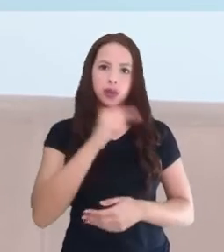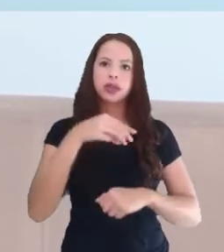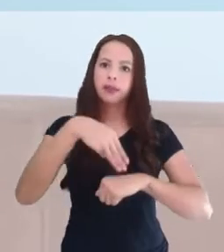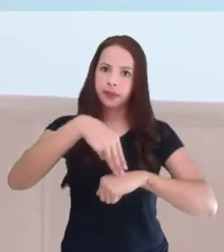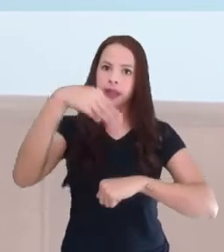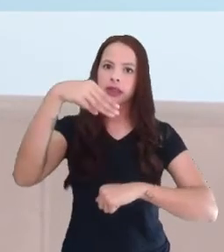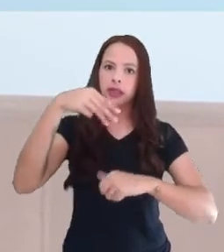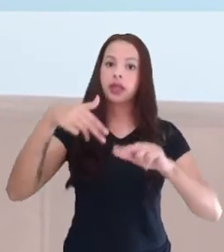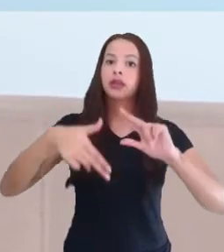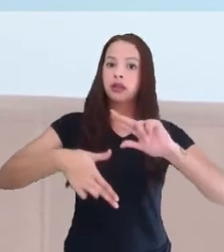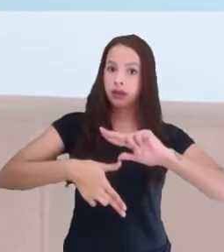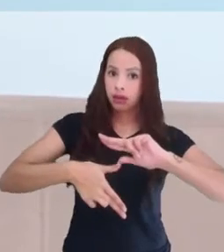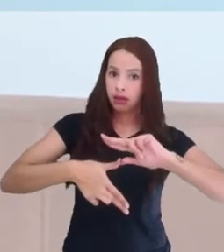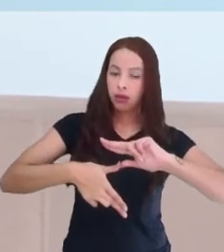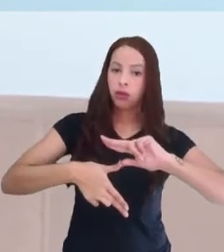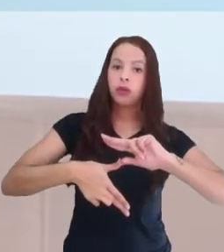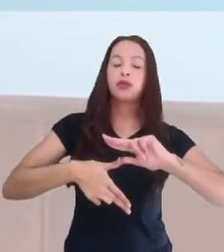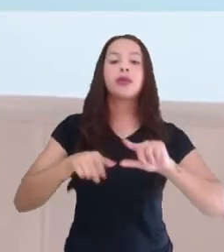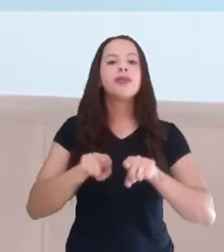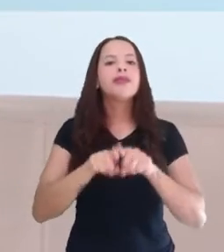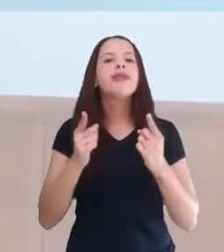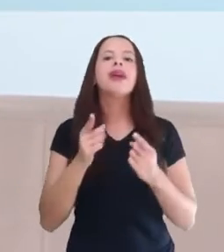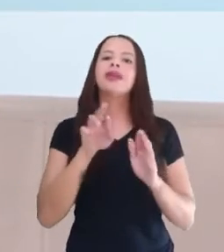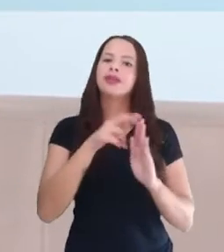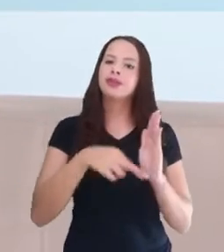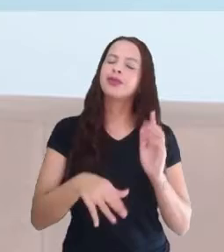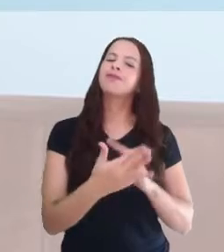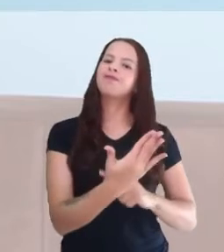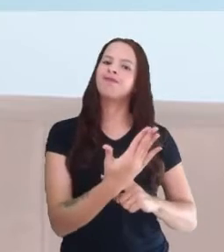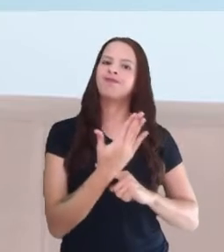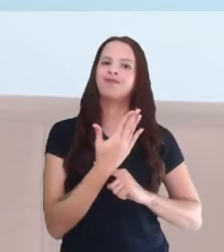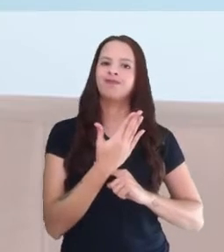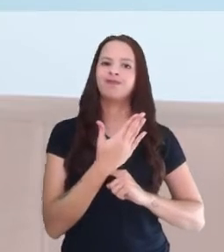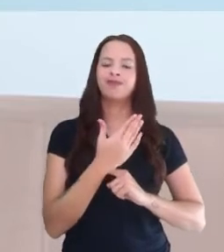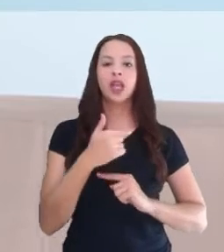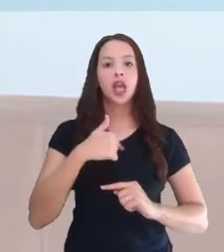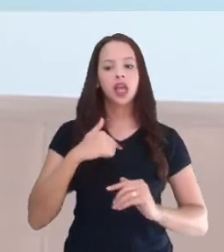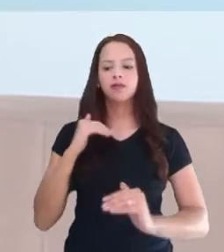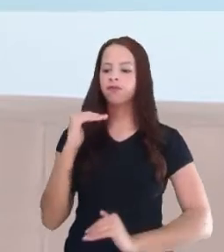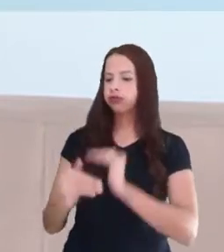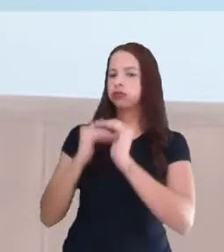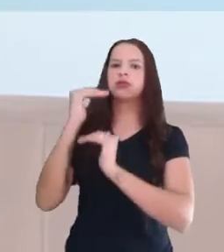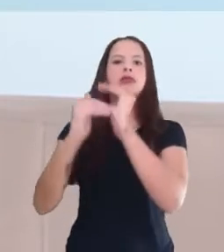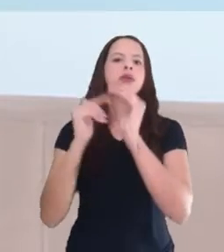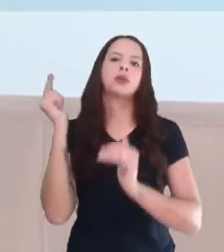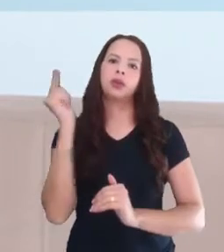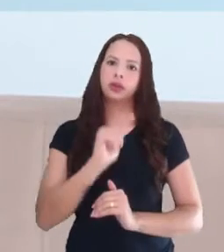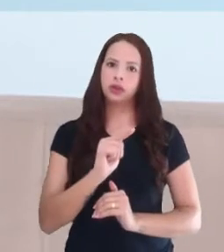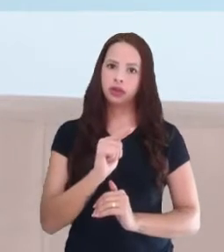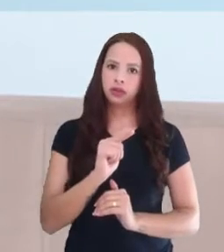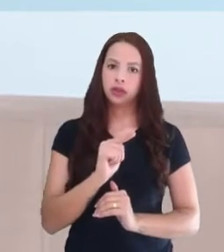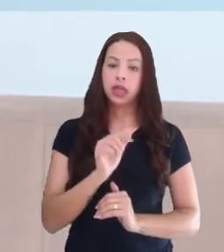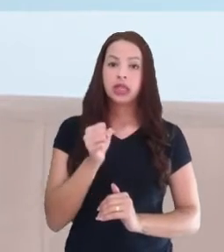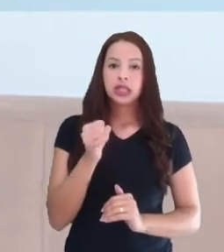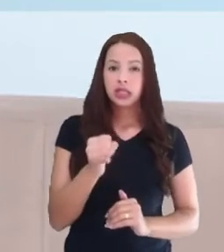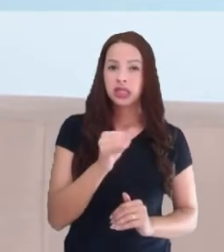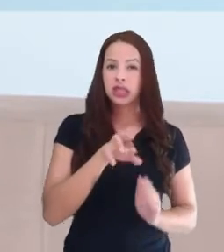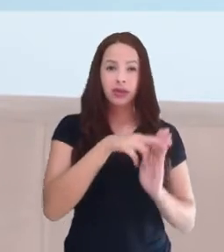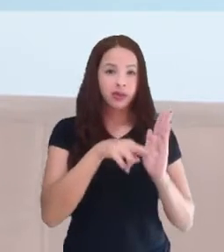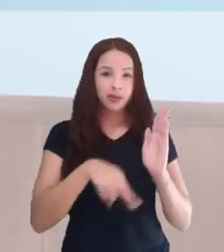vivência aqui, de tudo que eu construí aqui dentro, porque se não fosse a UFRB, eu não ia chegar lá, eu não ia poder ter uma